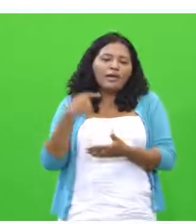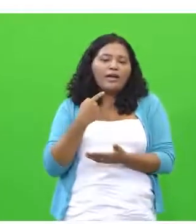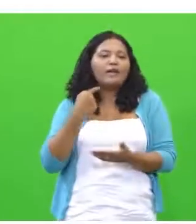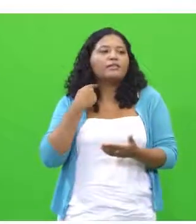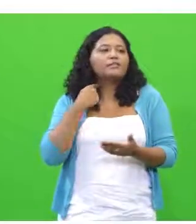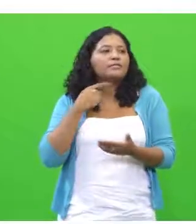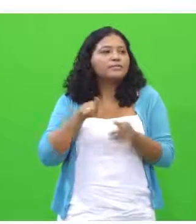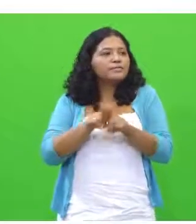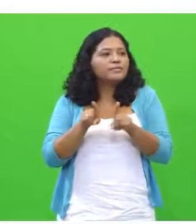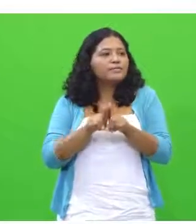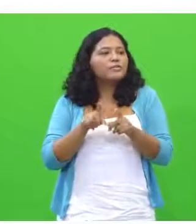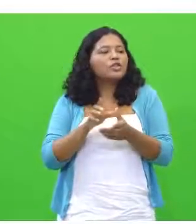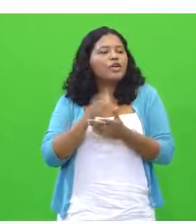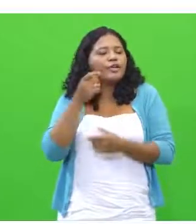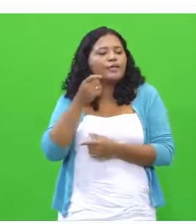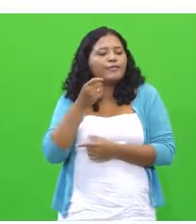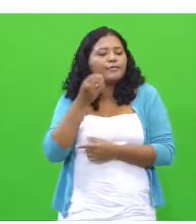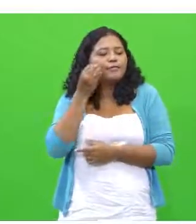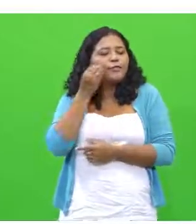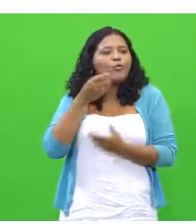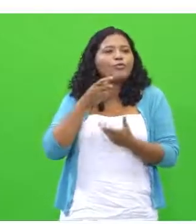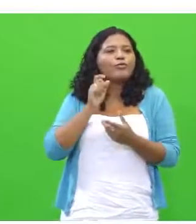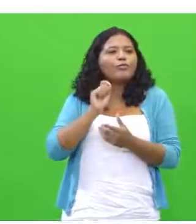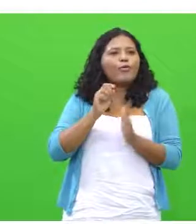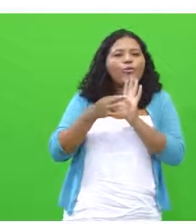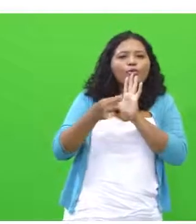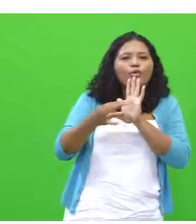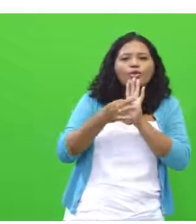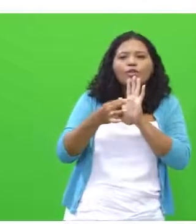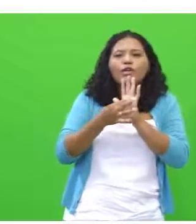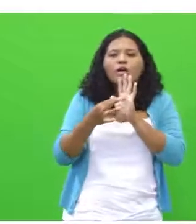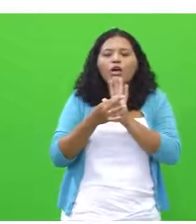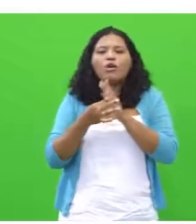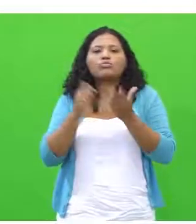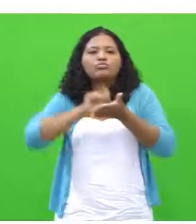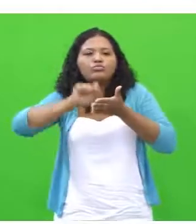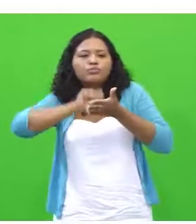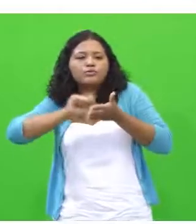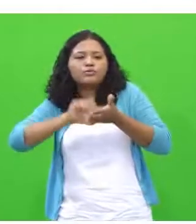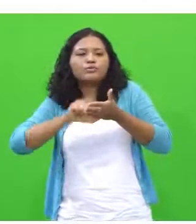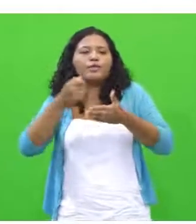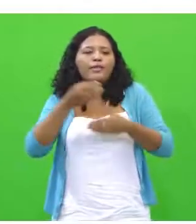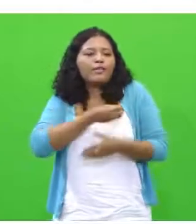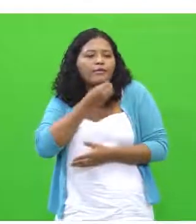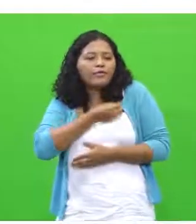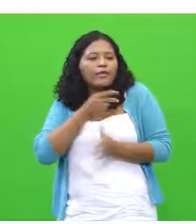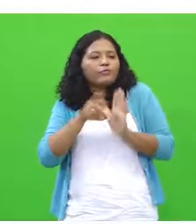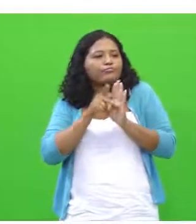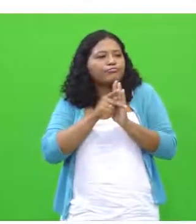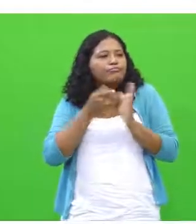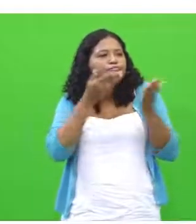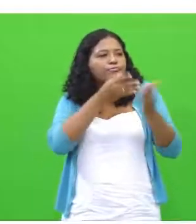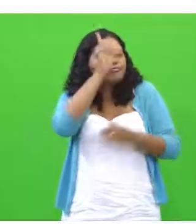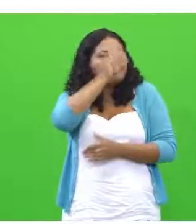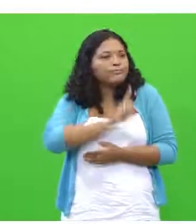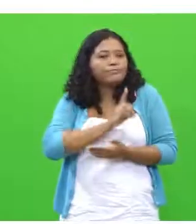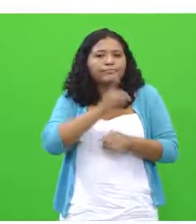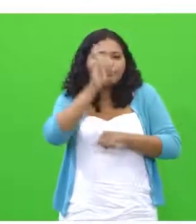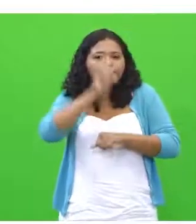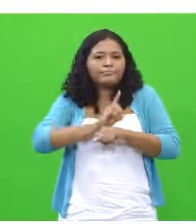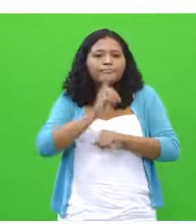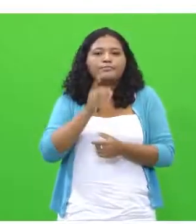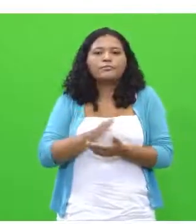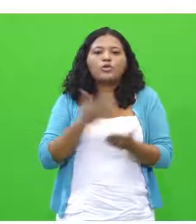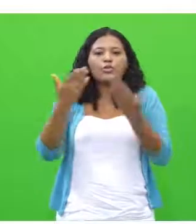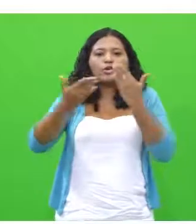ele acha, o que ele pensa do ato, do processo de escrita na vida dele. Então, com vocês, o bate